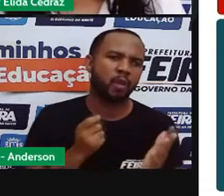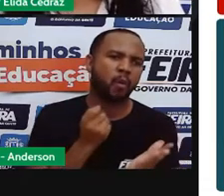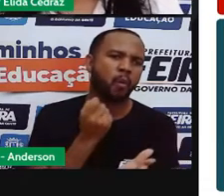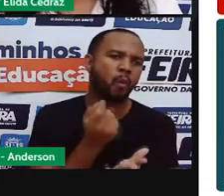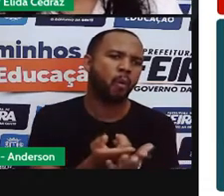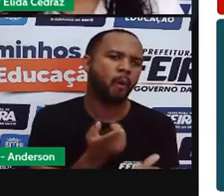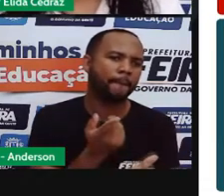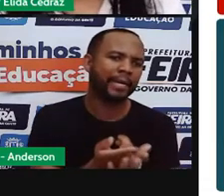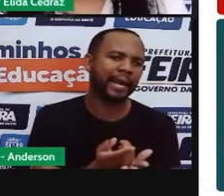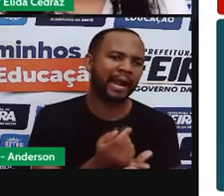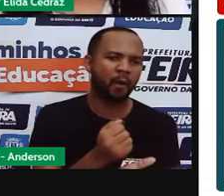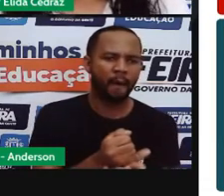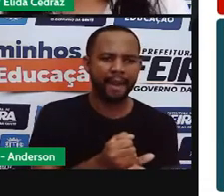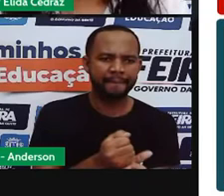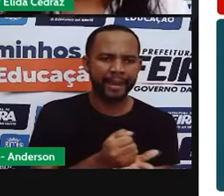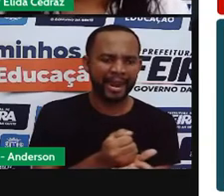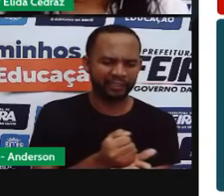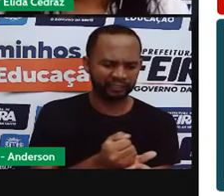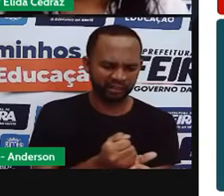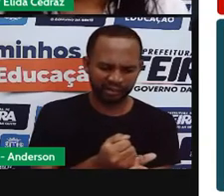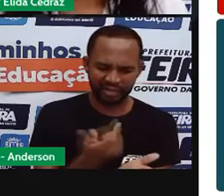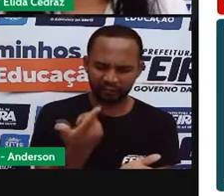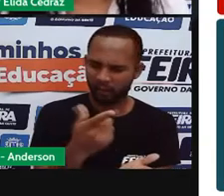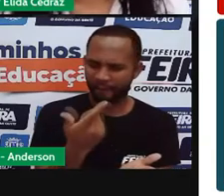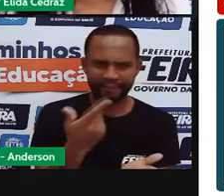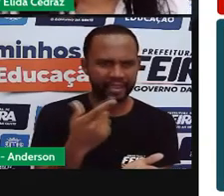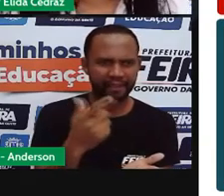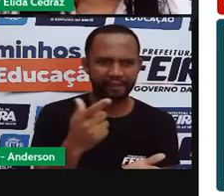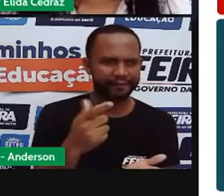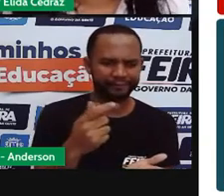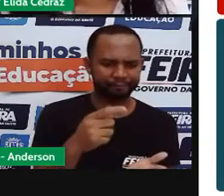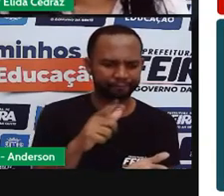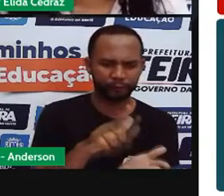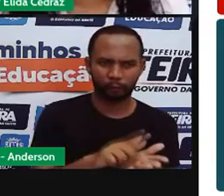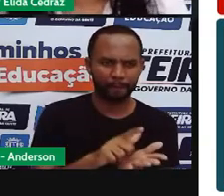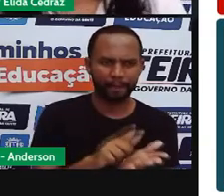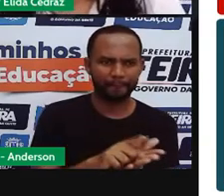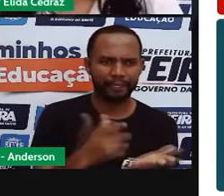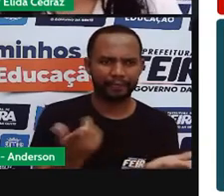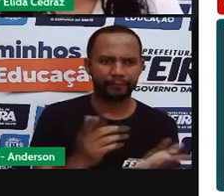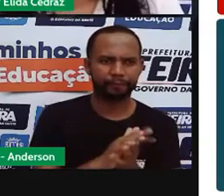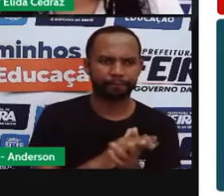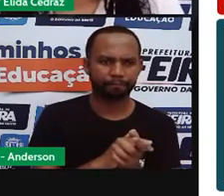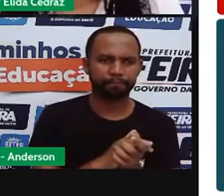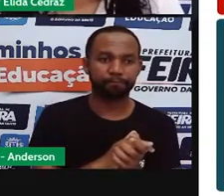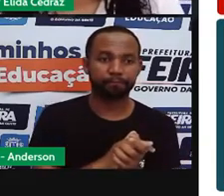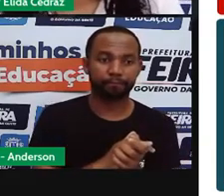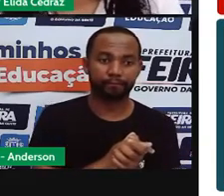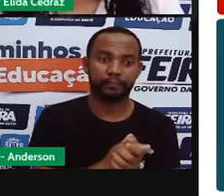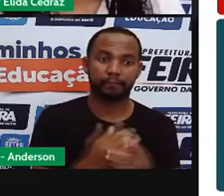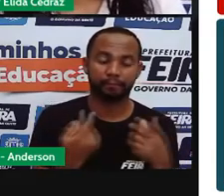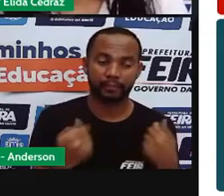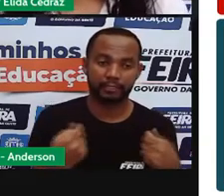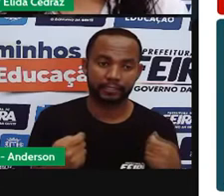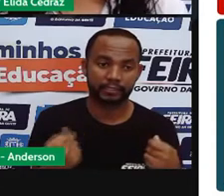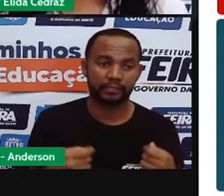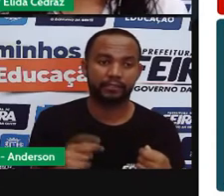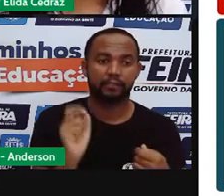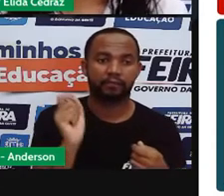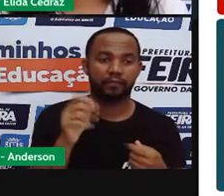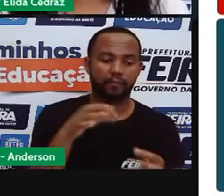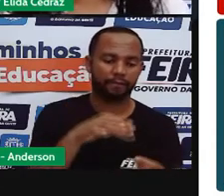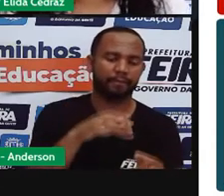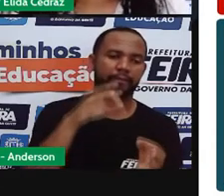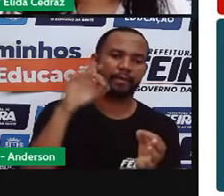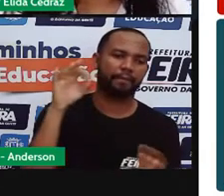não tem a bula. Mas quando você for comprar, você não, se você é criança, o seu responsável for comprar, pode